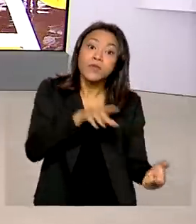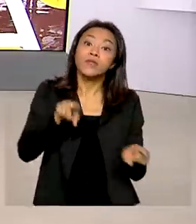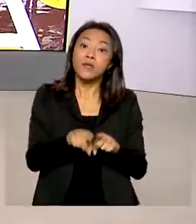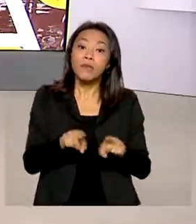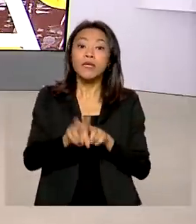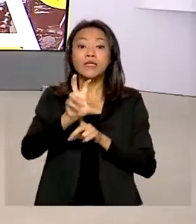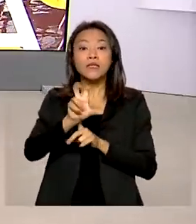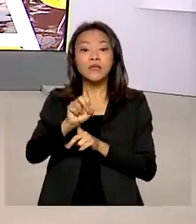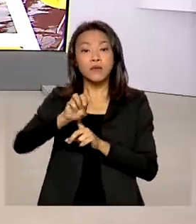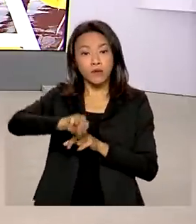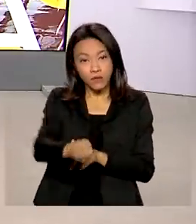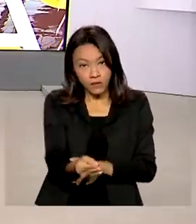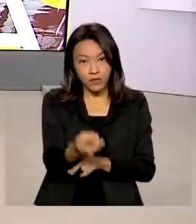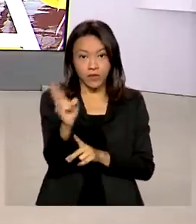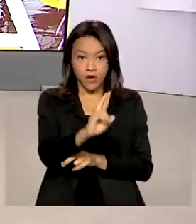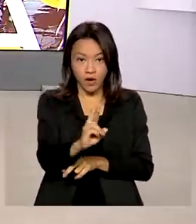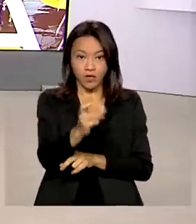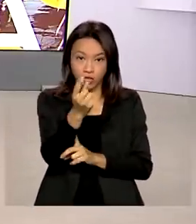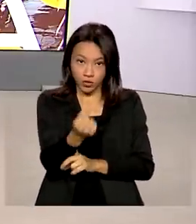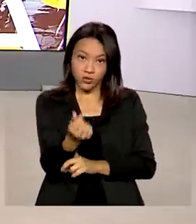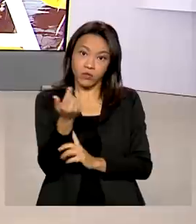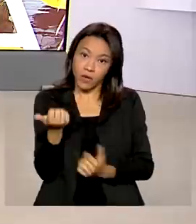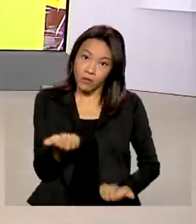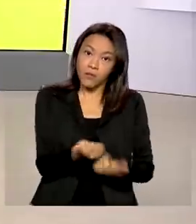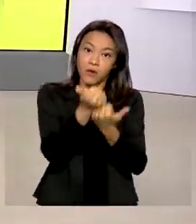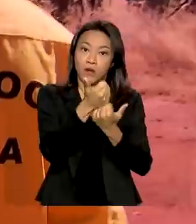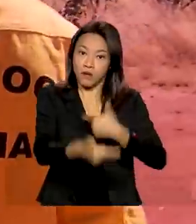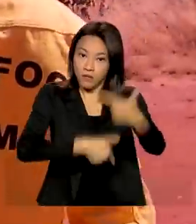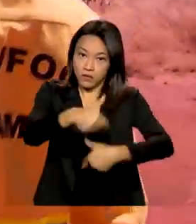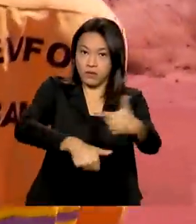milhões de reais na execução das ações.